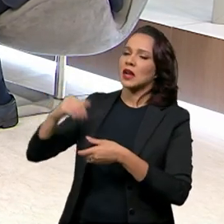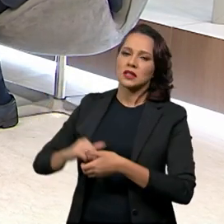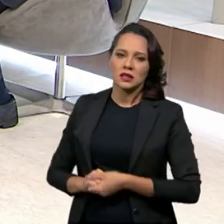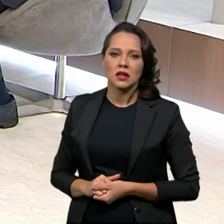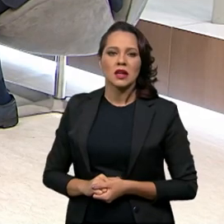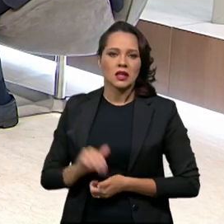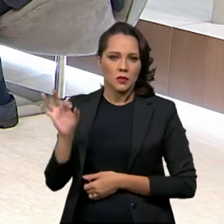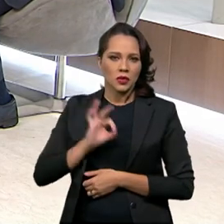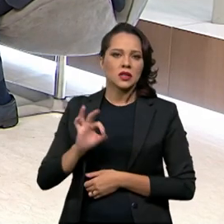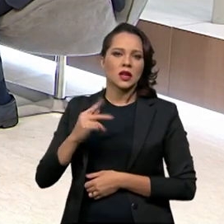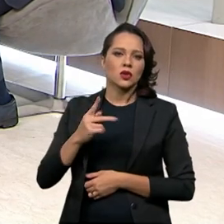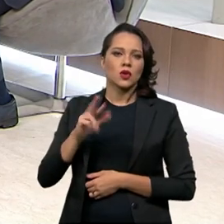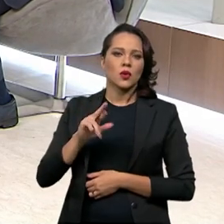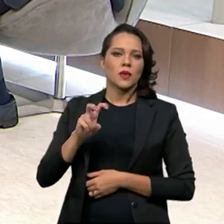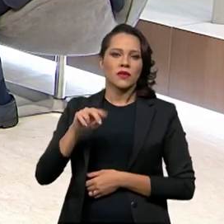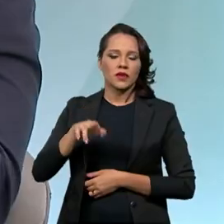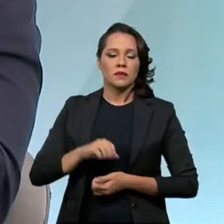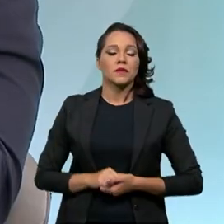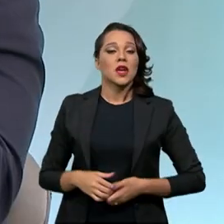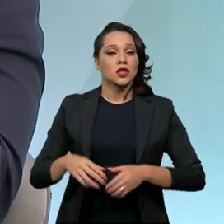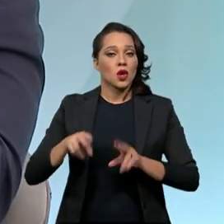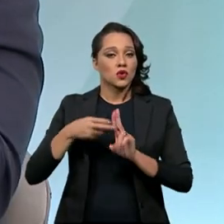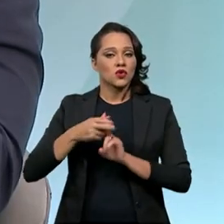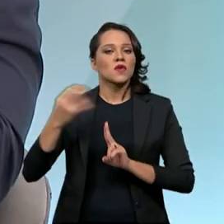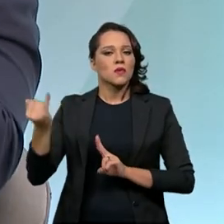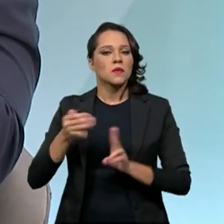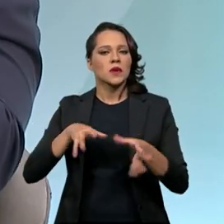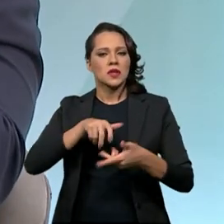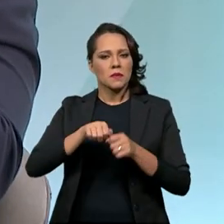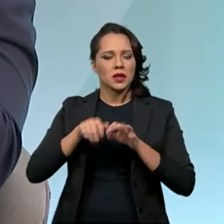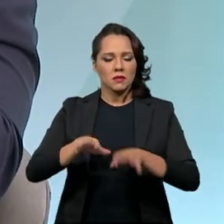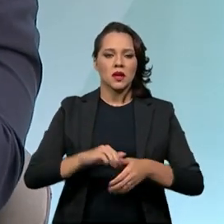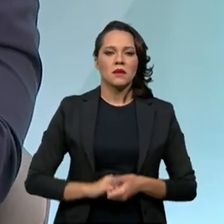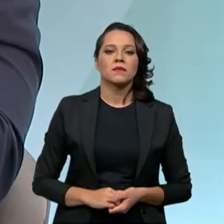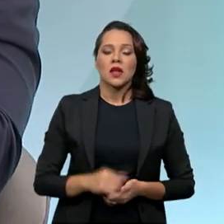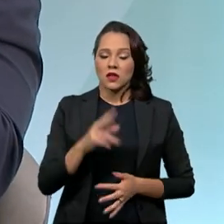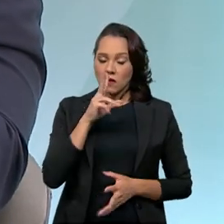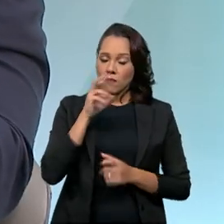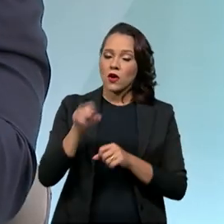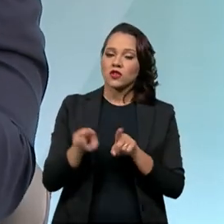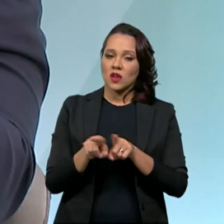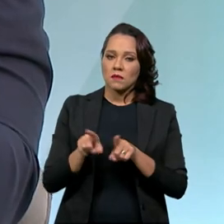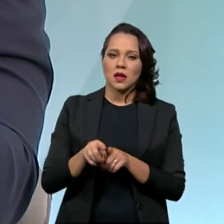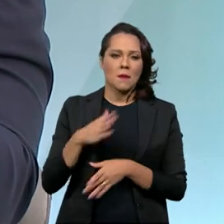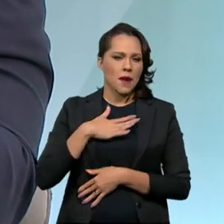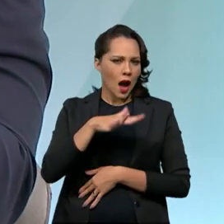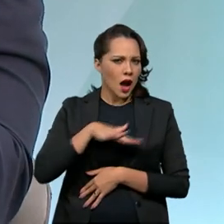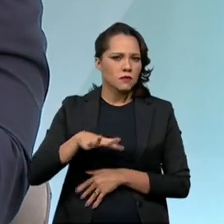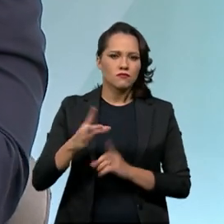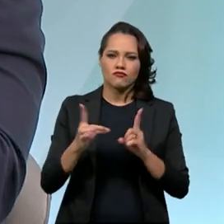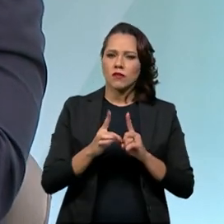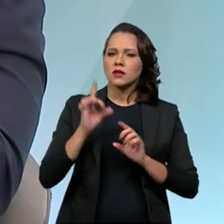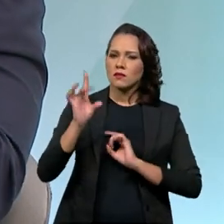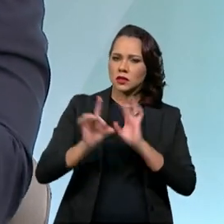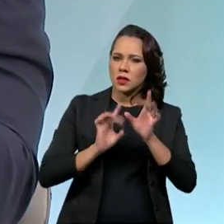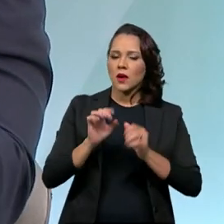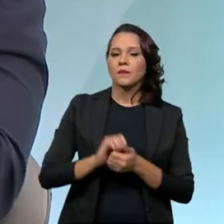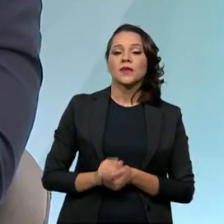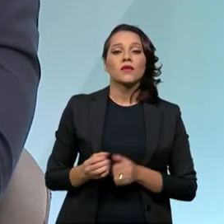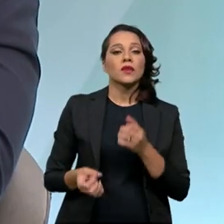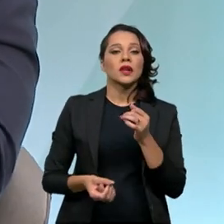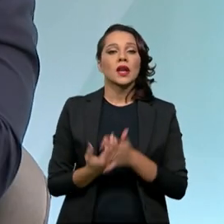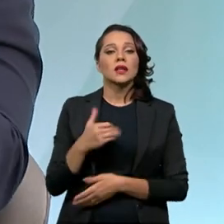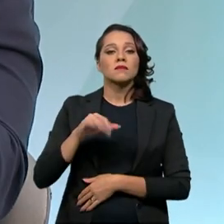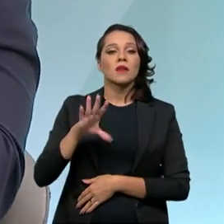indicadores do Previne. Então, o SUS foi muito importante na pandemia. Foi muito fortalecido em recursos. Não é da minha área, mas na atenção especializada. Foram